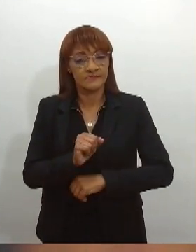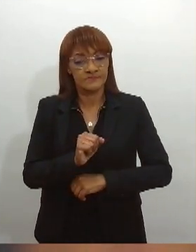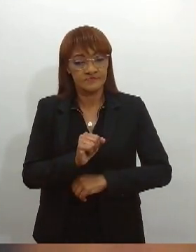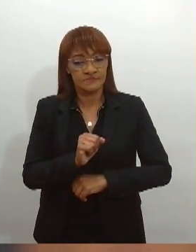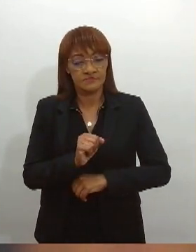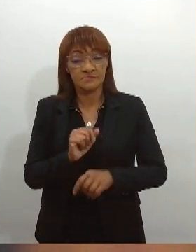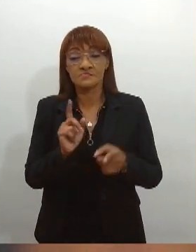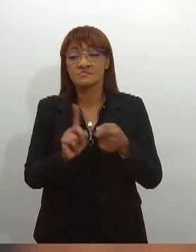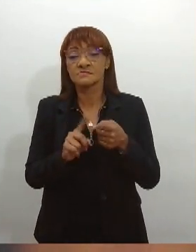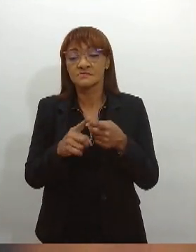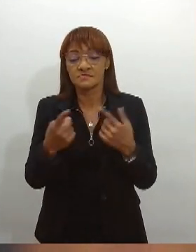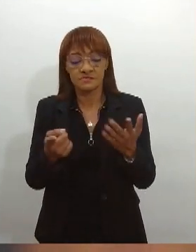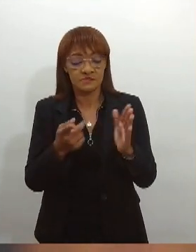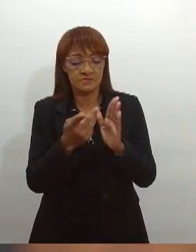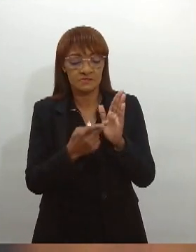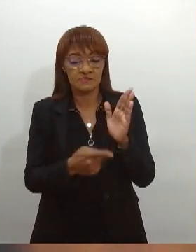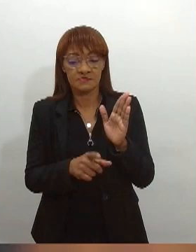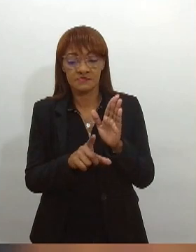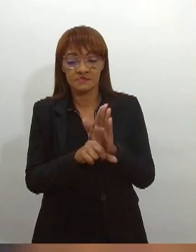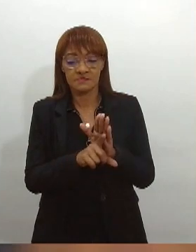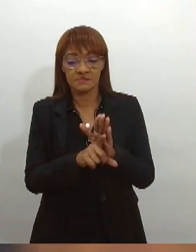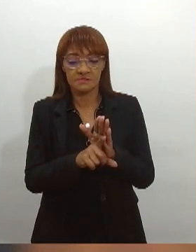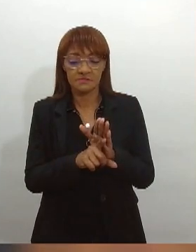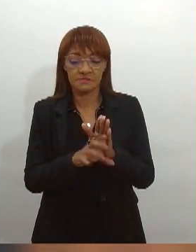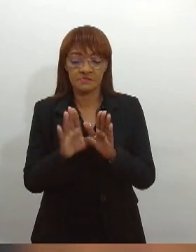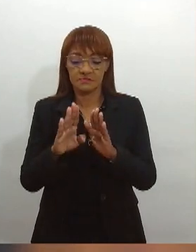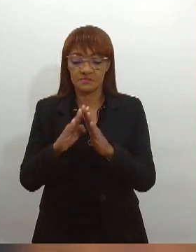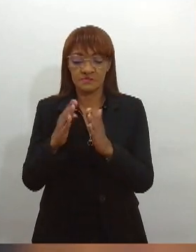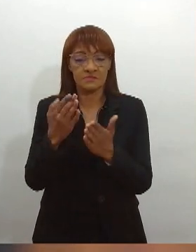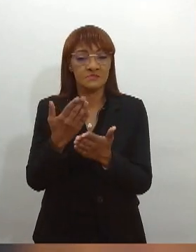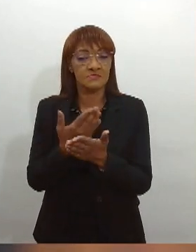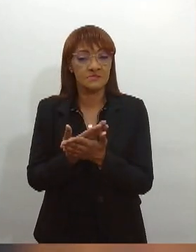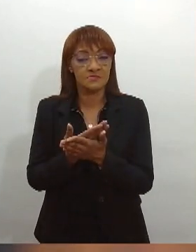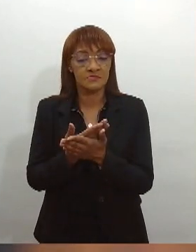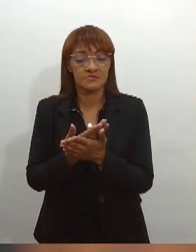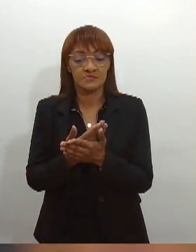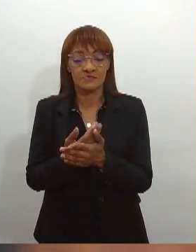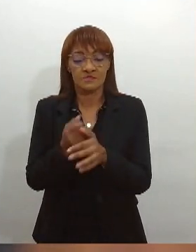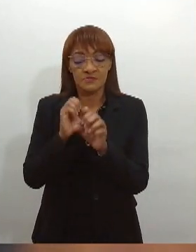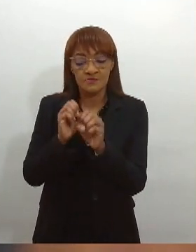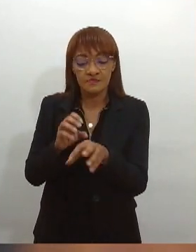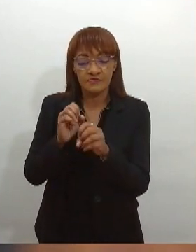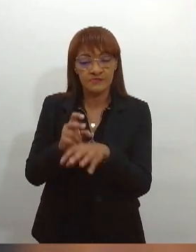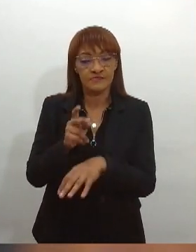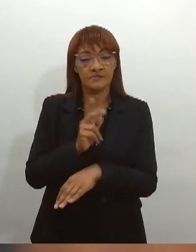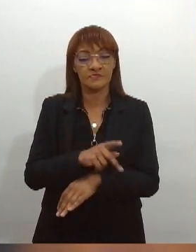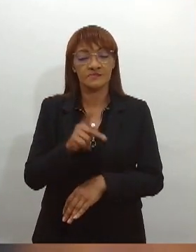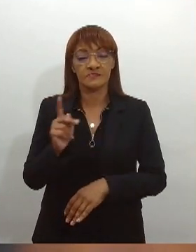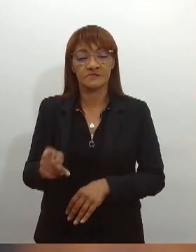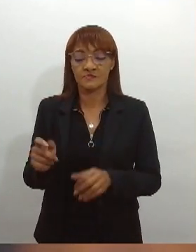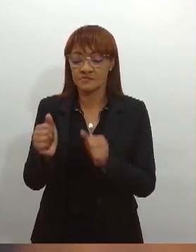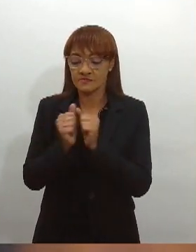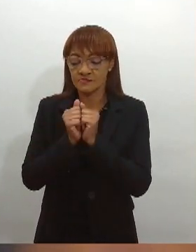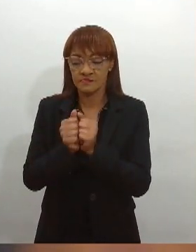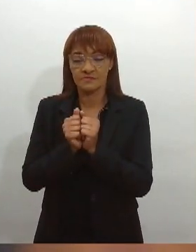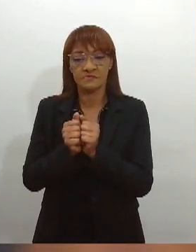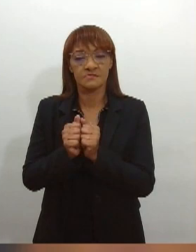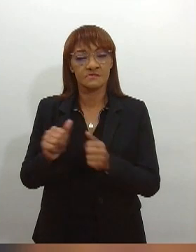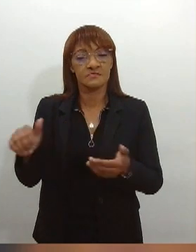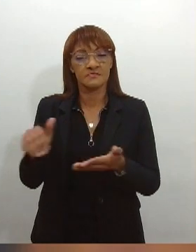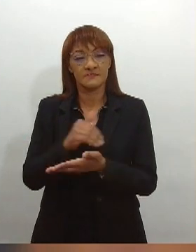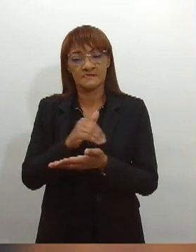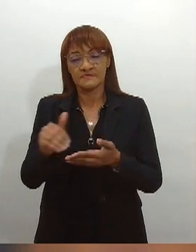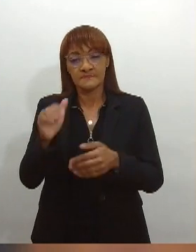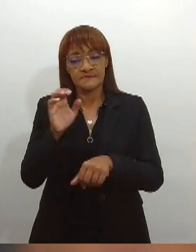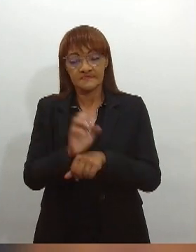projeto ILEIUEC, que quer dizer escola, capacitando os professores em parceria com a Secretaria de Estado de Educação,